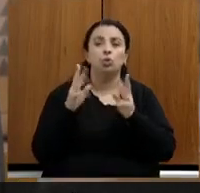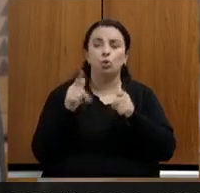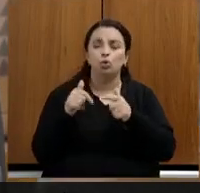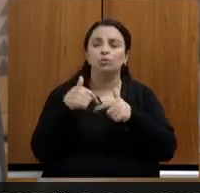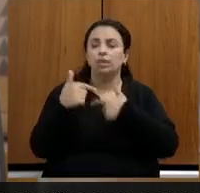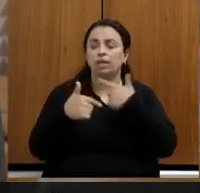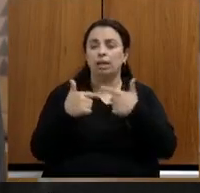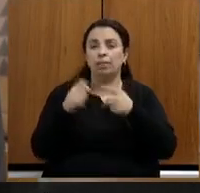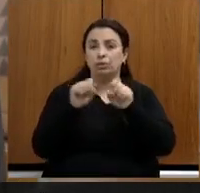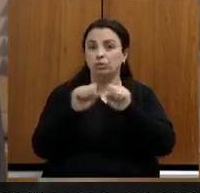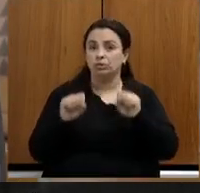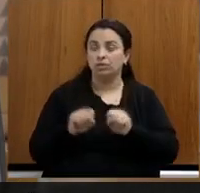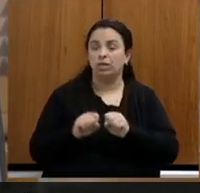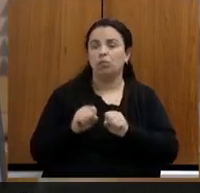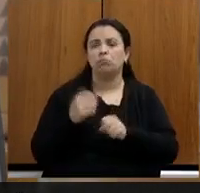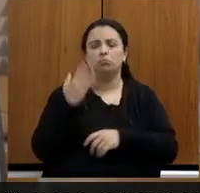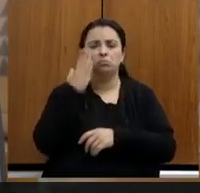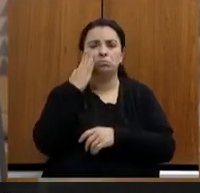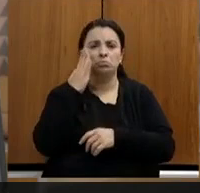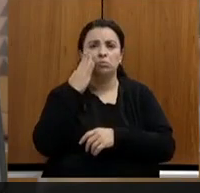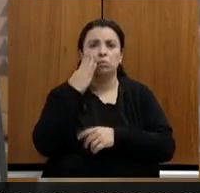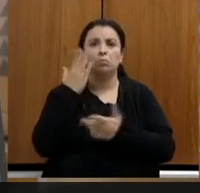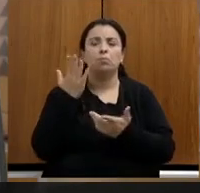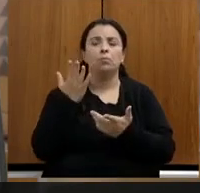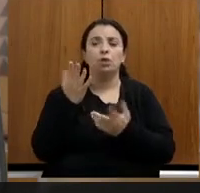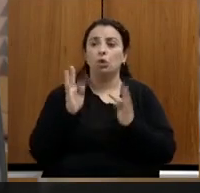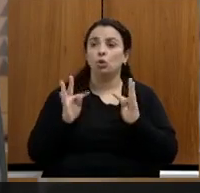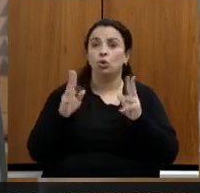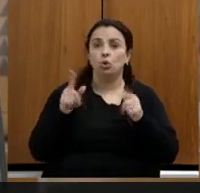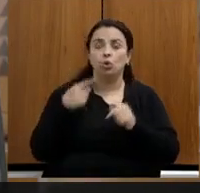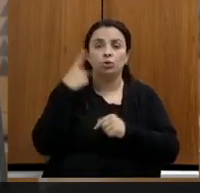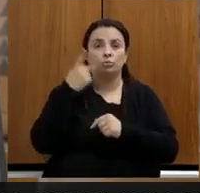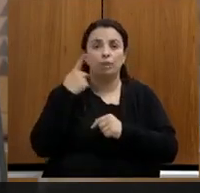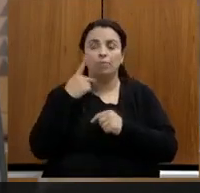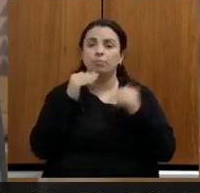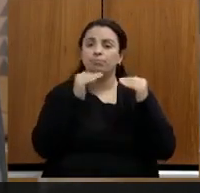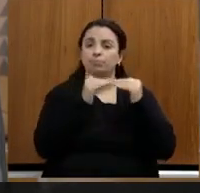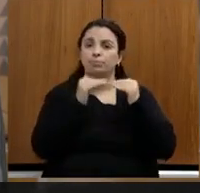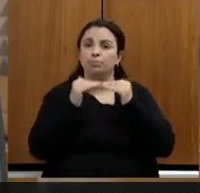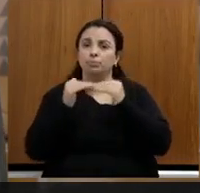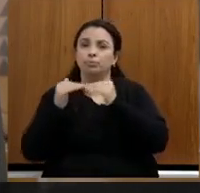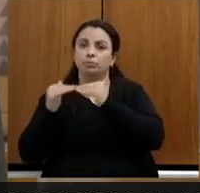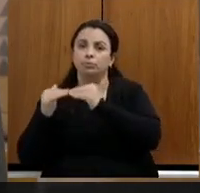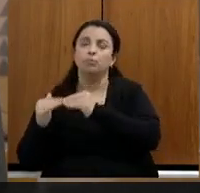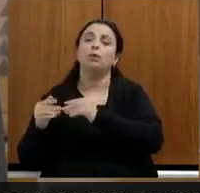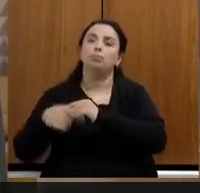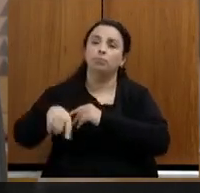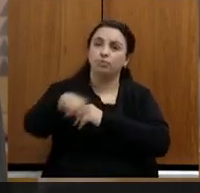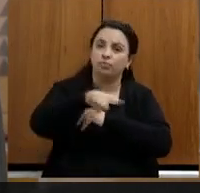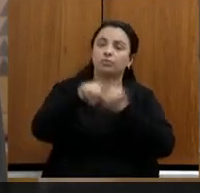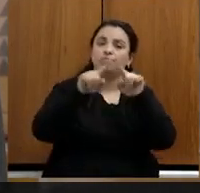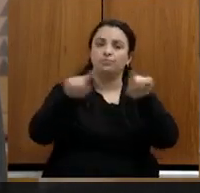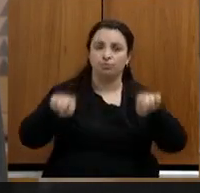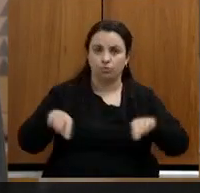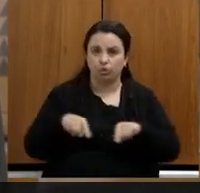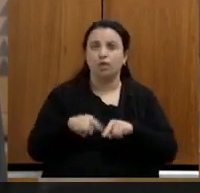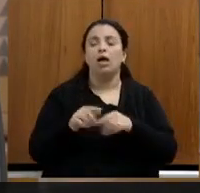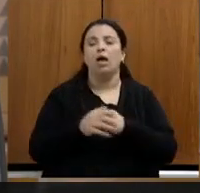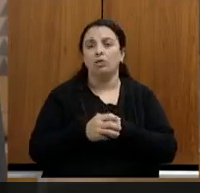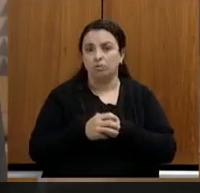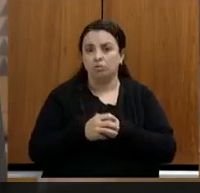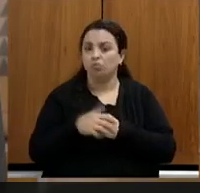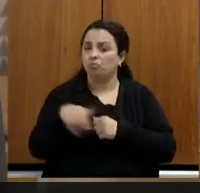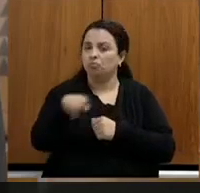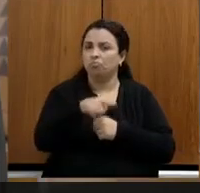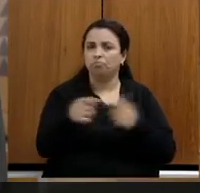a unanimidade que todos esses parlamentares tem por vocês vocês são